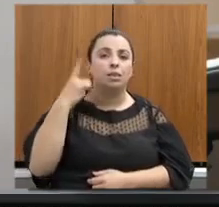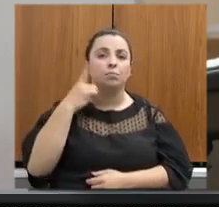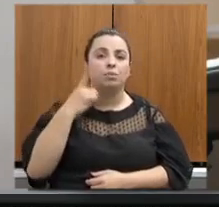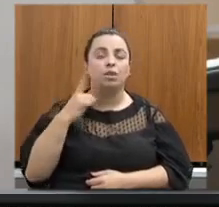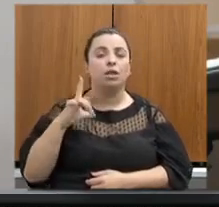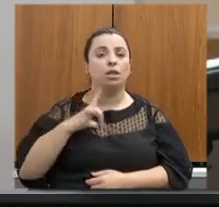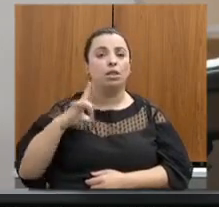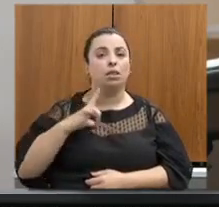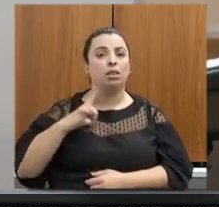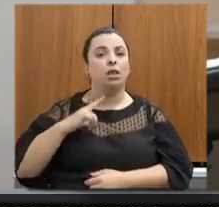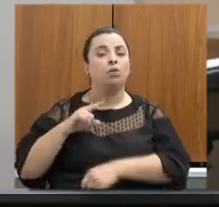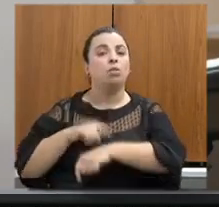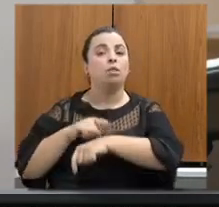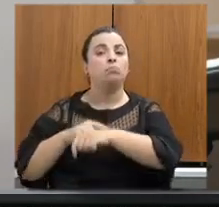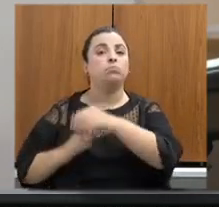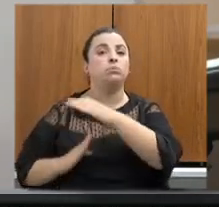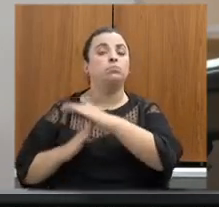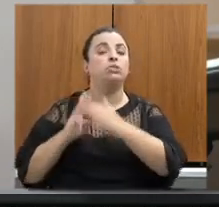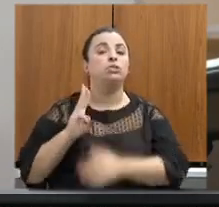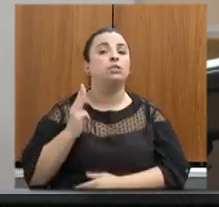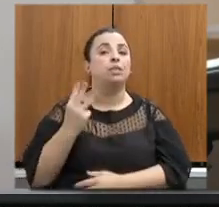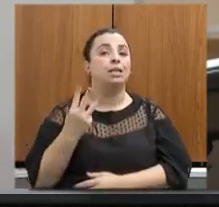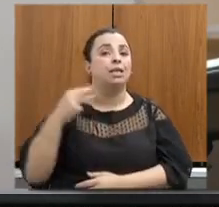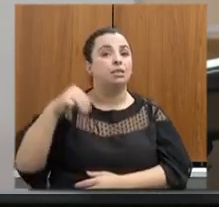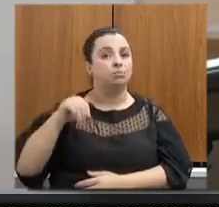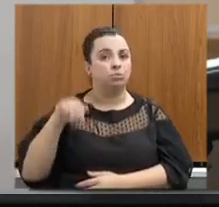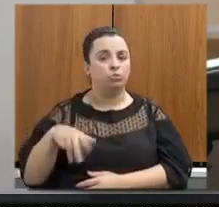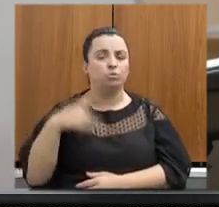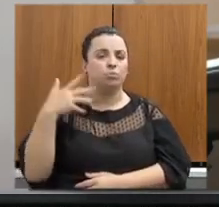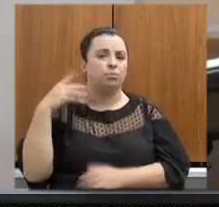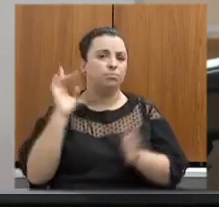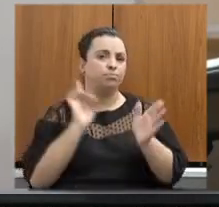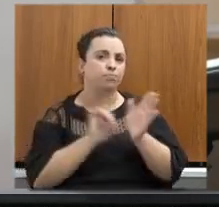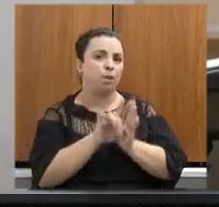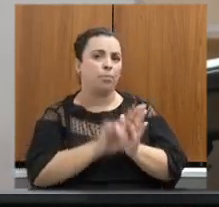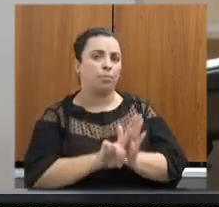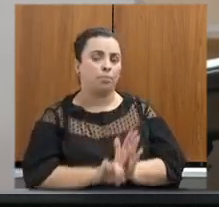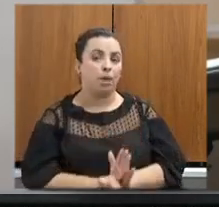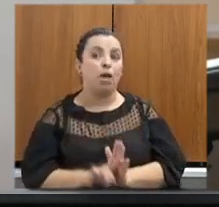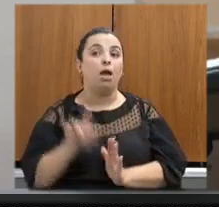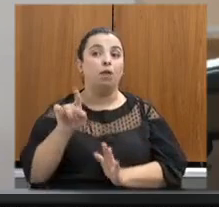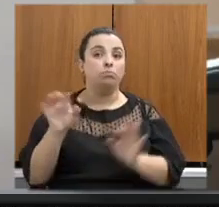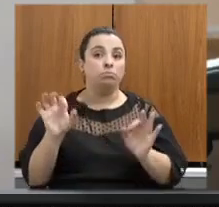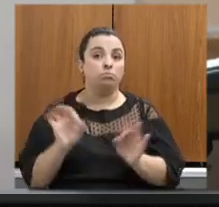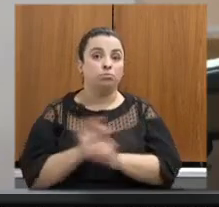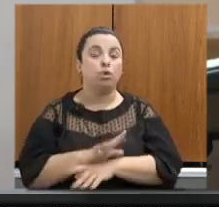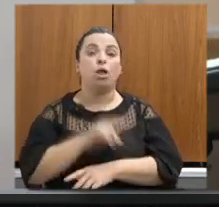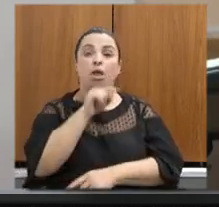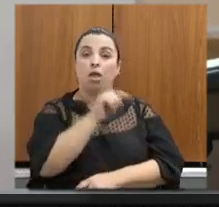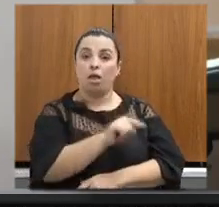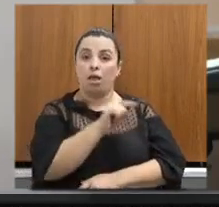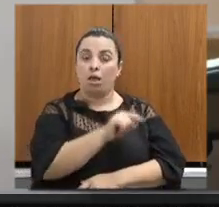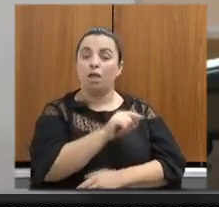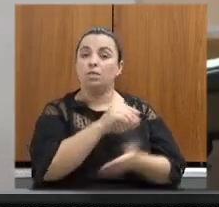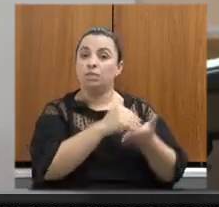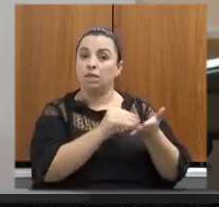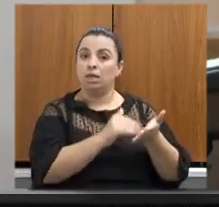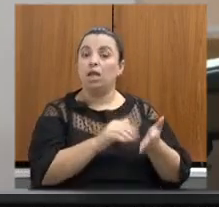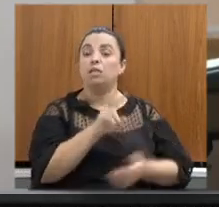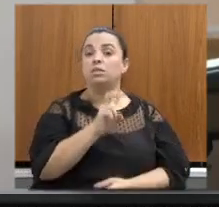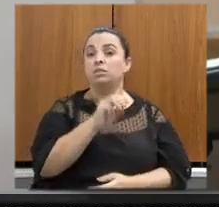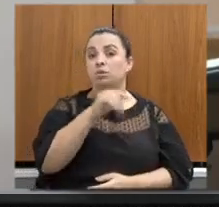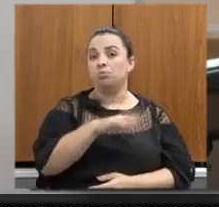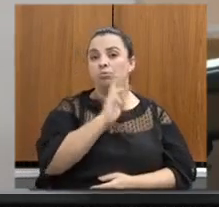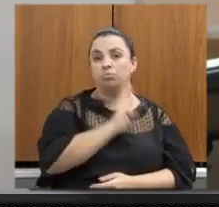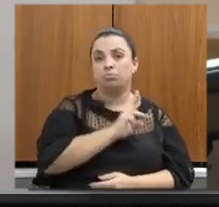de três minutos para a sua interpelação. Após cada interpelação, autoridade estadual disporá de cinco minutos para